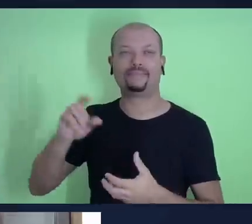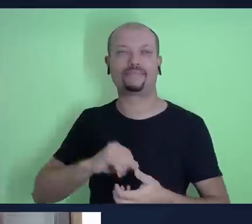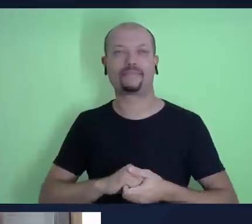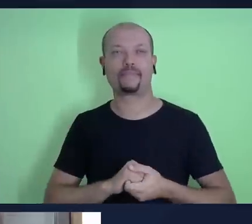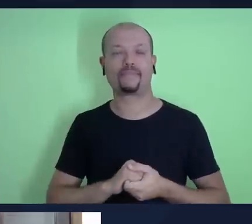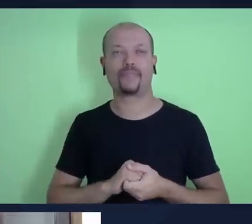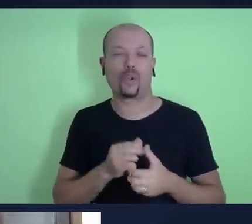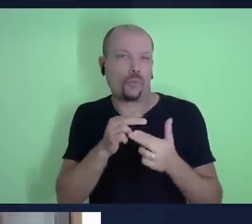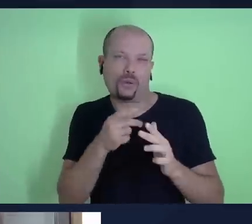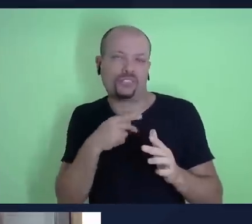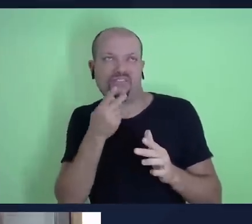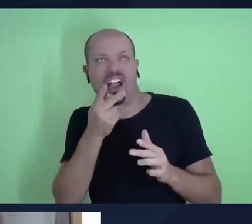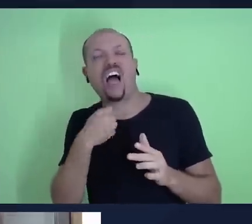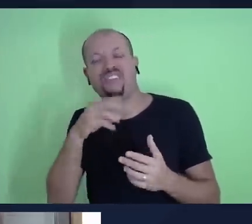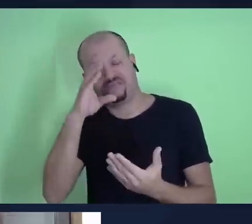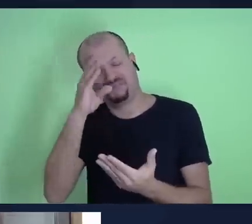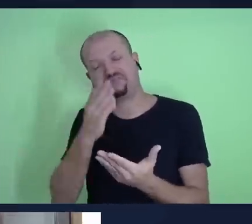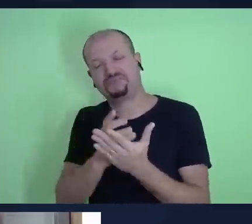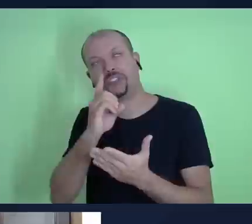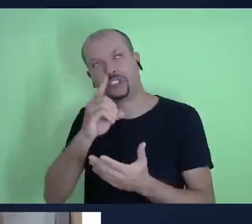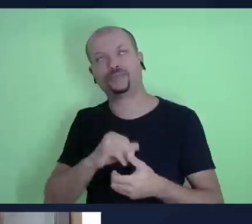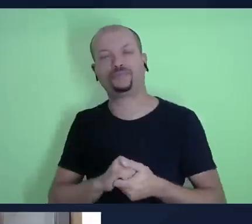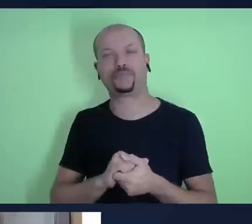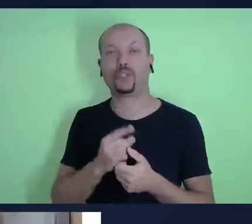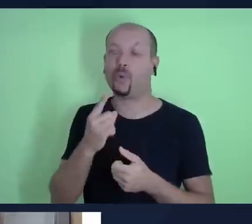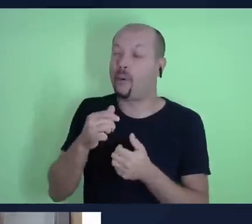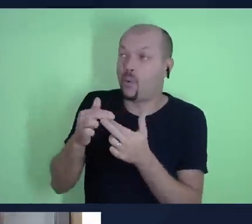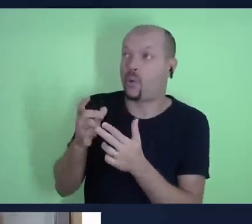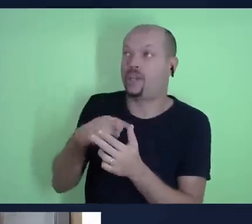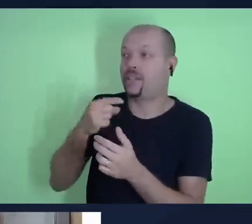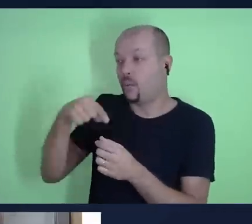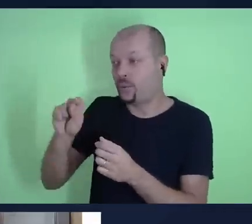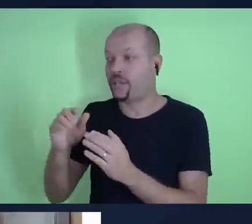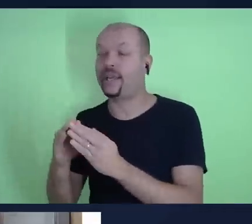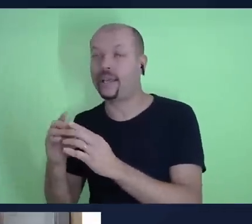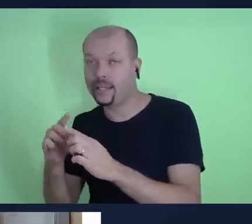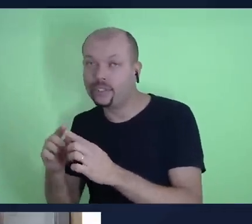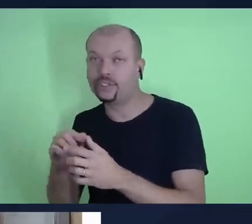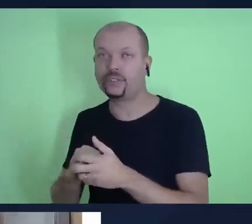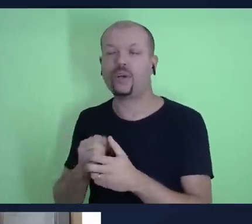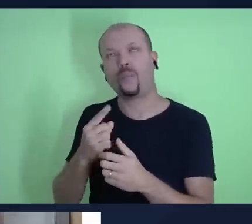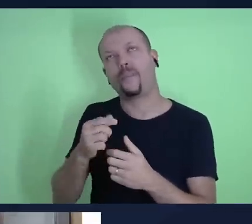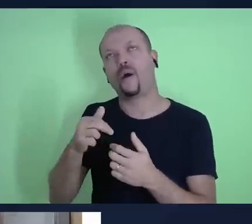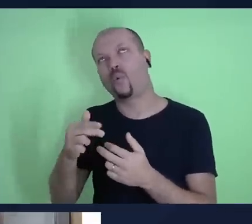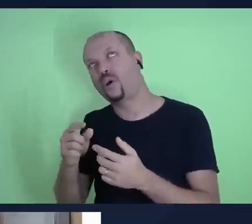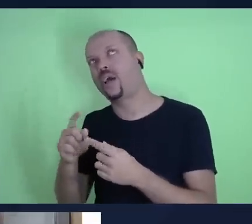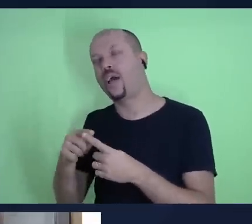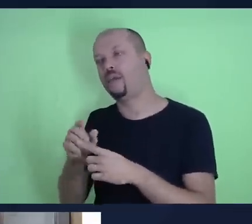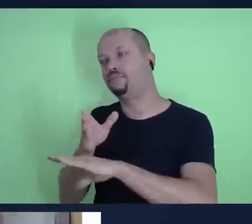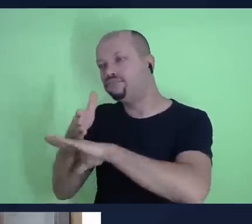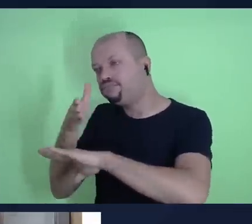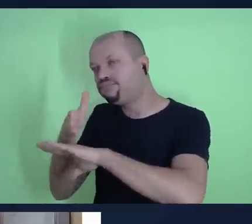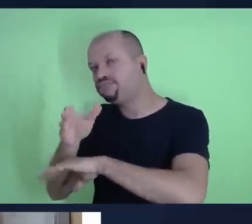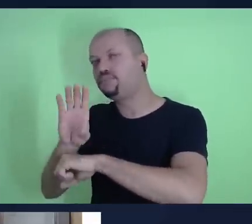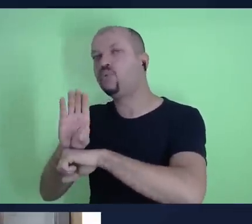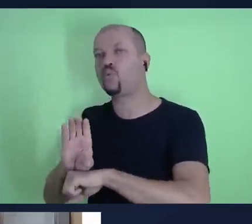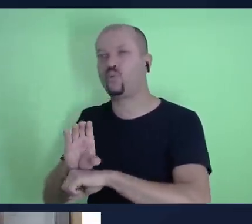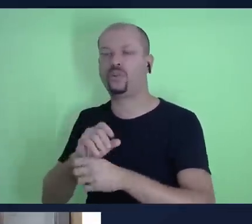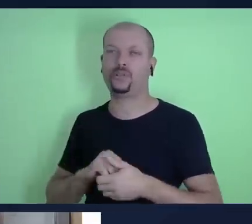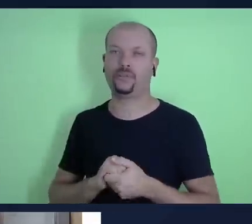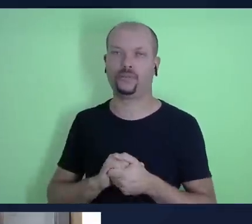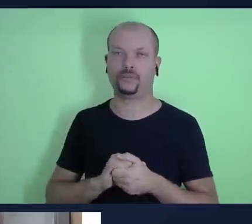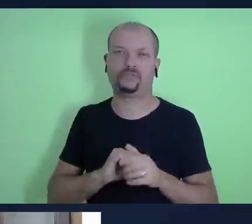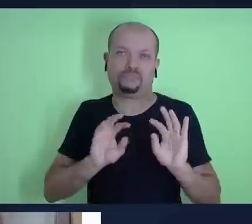dizer que acredito em Deus, uma coisa é eu ir à igreja, uma coisa é frequentar os cultos. Isso